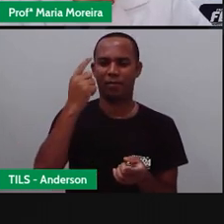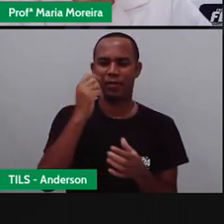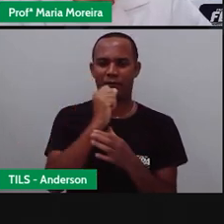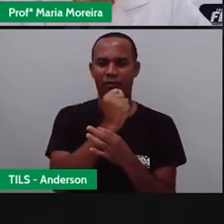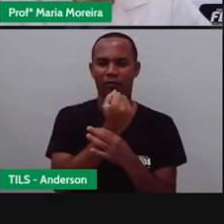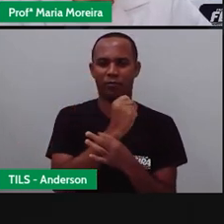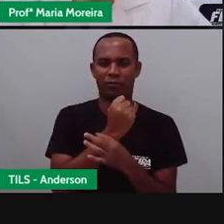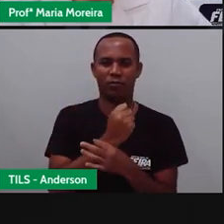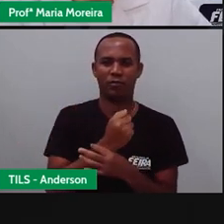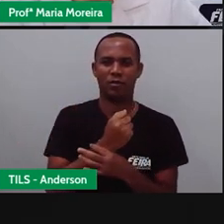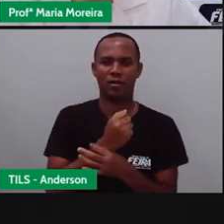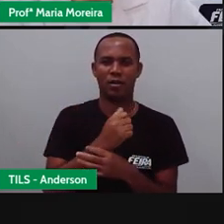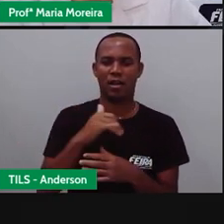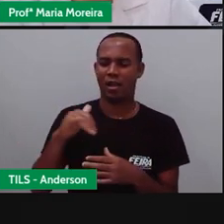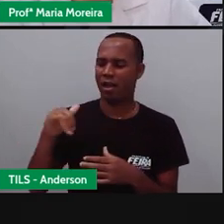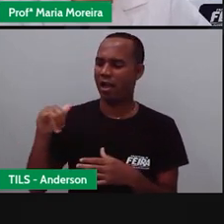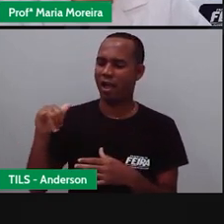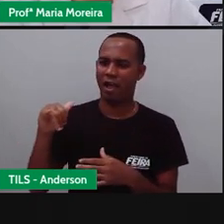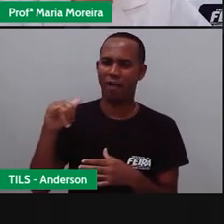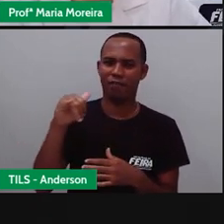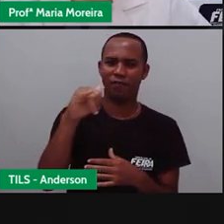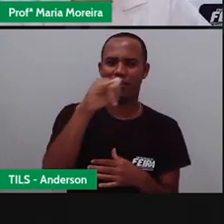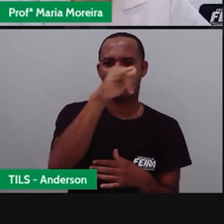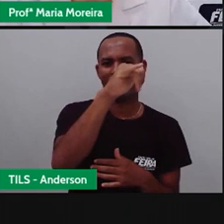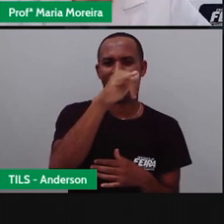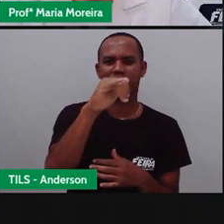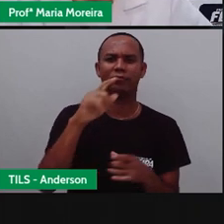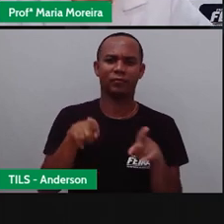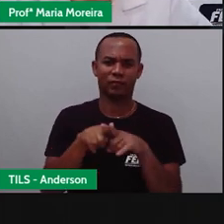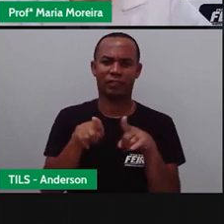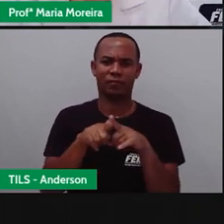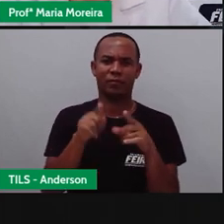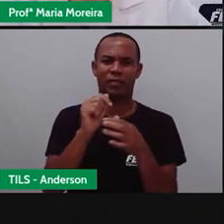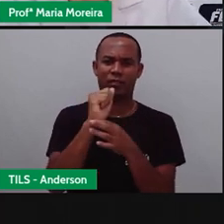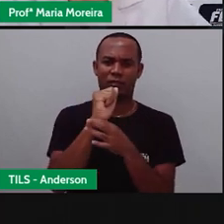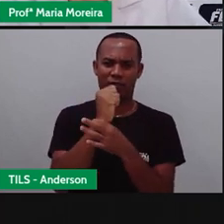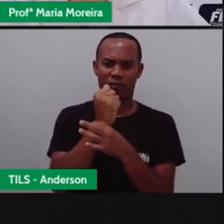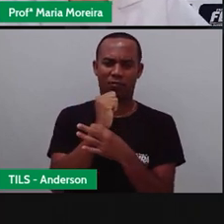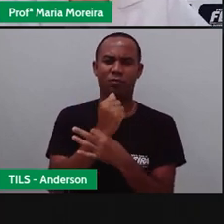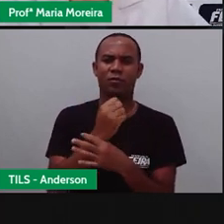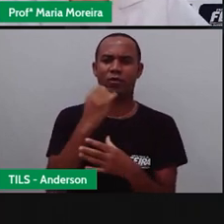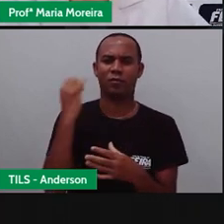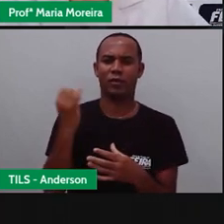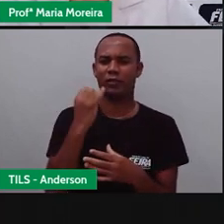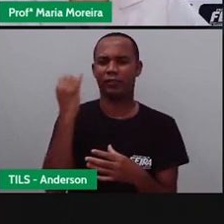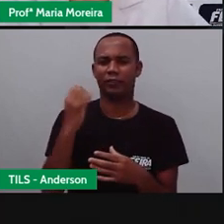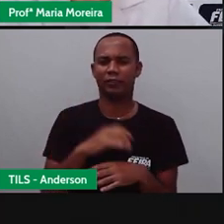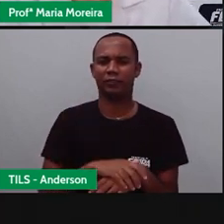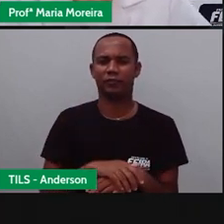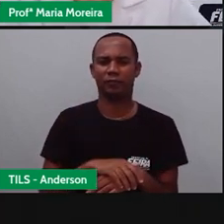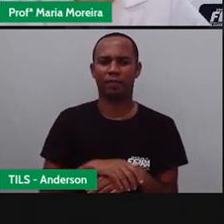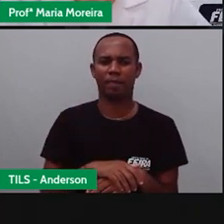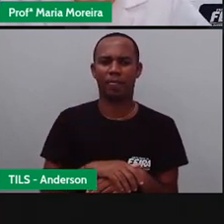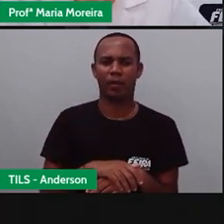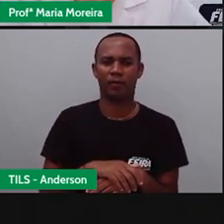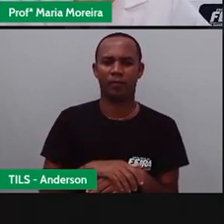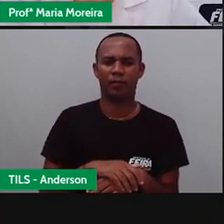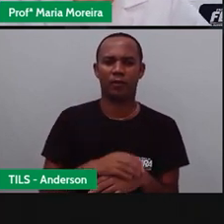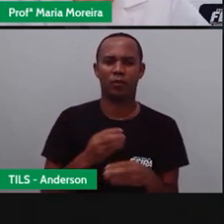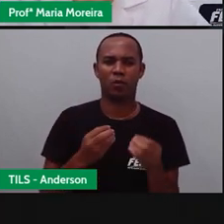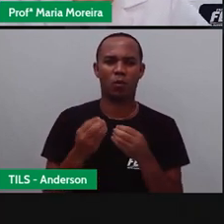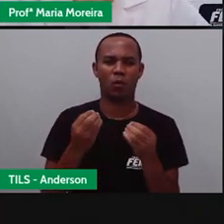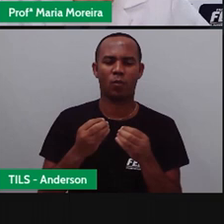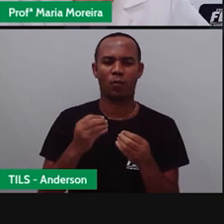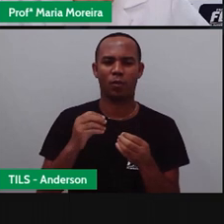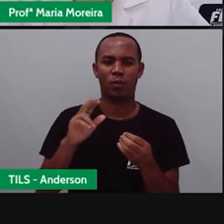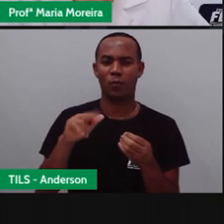Detalhe, eu não gosto de nenhum dos dois. Eu morro de medo, Anderson, de elevador. E nunca